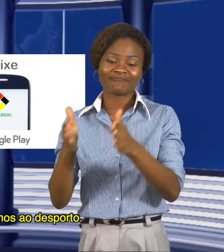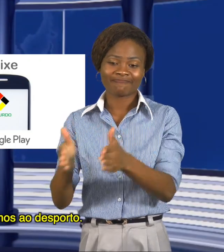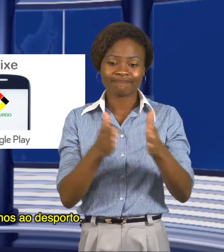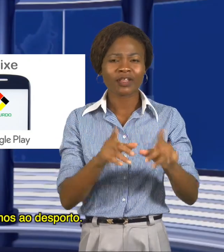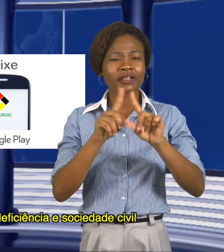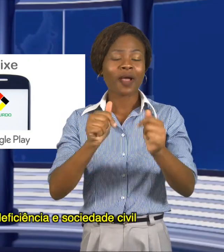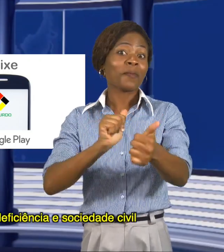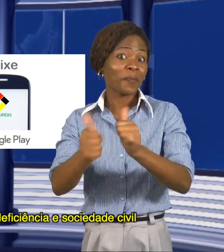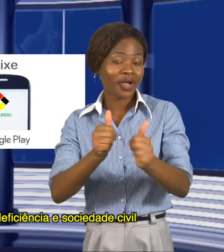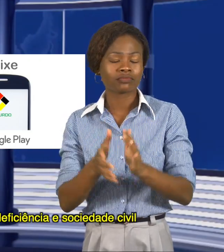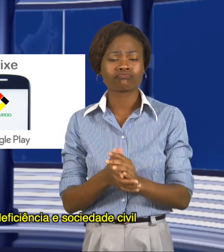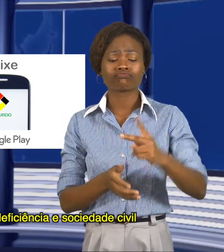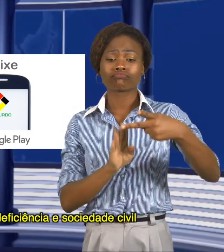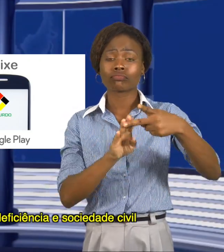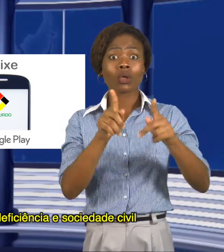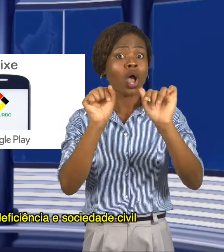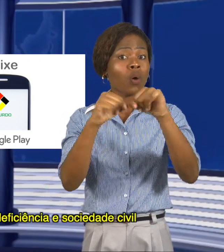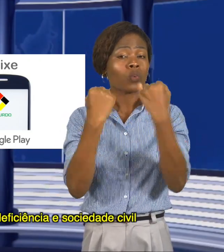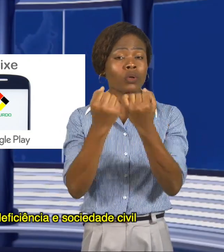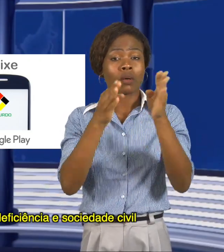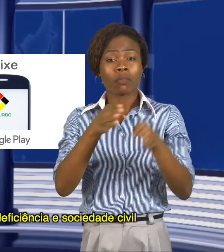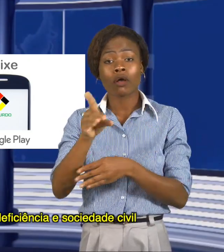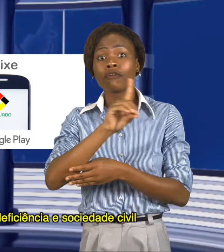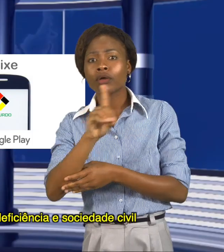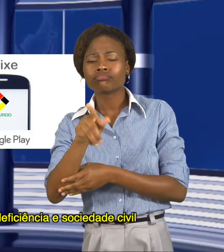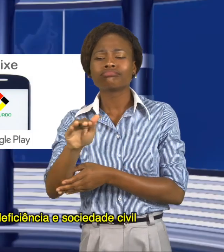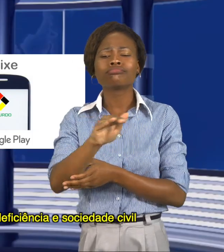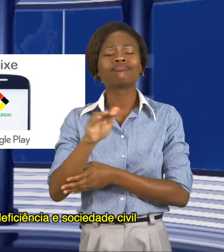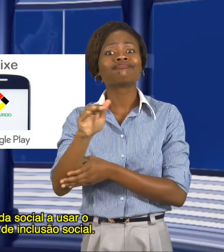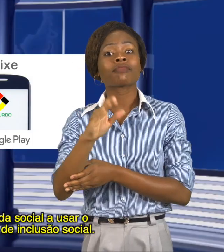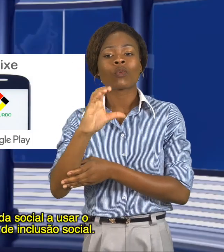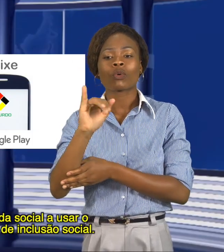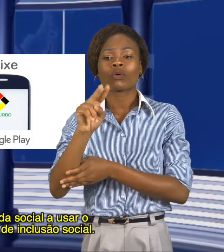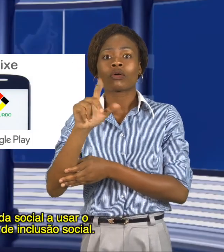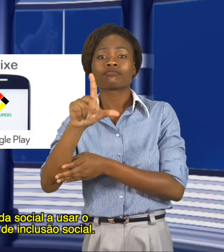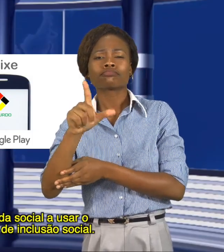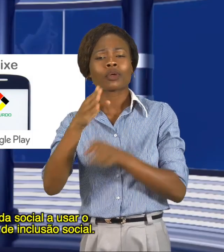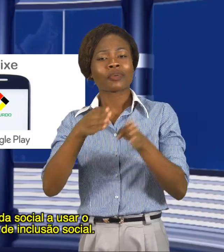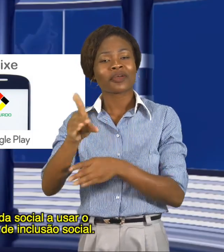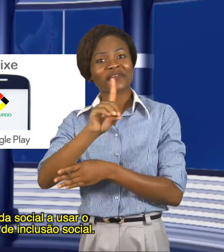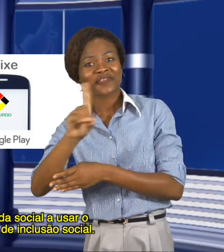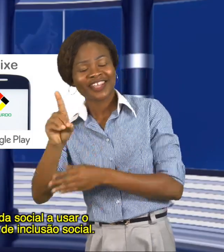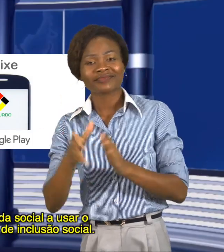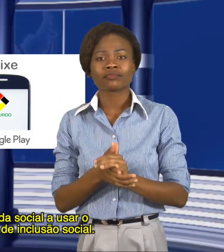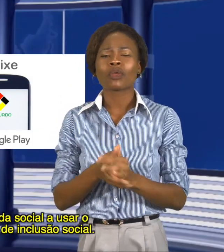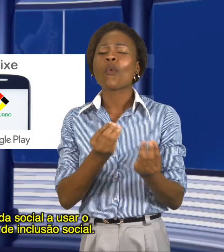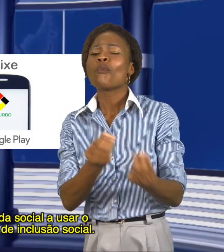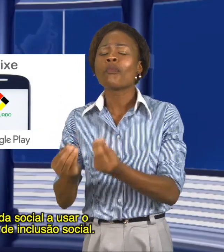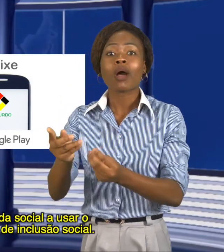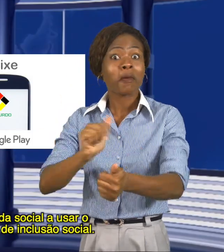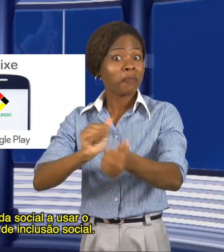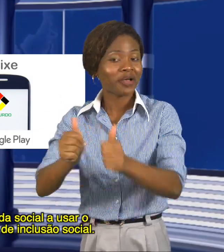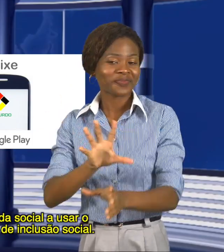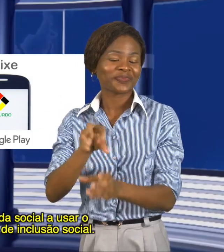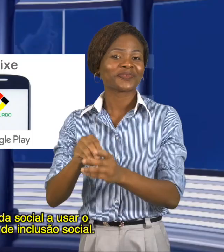desporto. A Associação de Pessoas com Deficiência e Sociedade Civil encorajam esta camada social a usar o